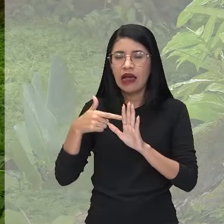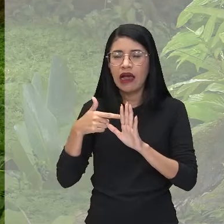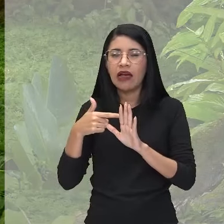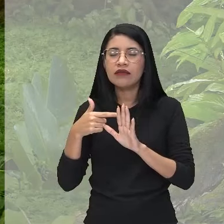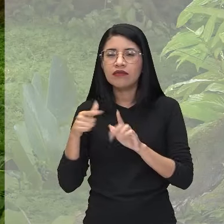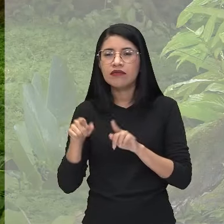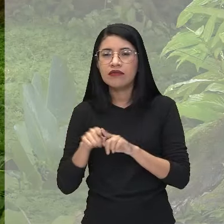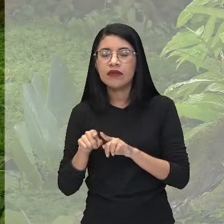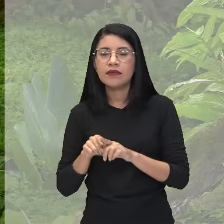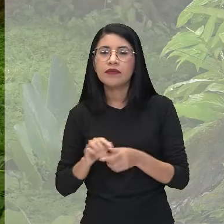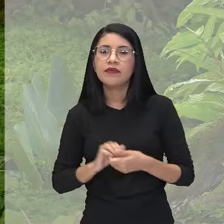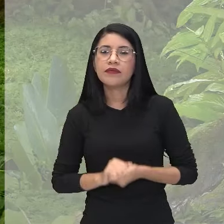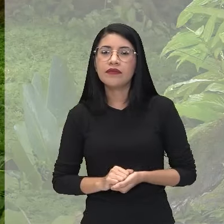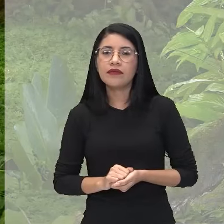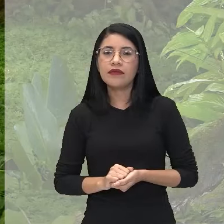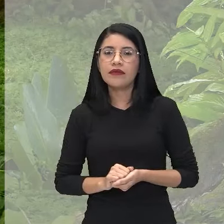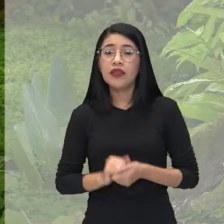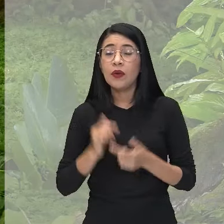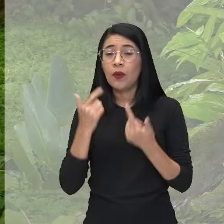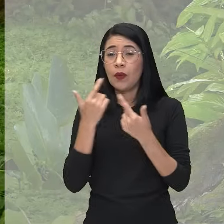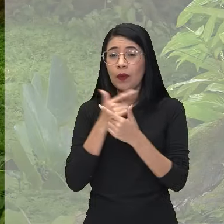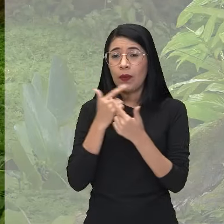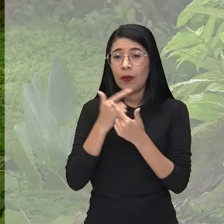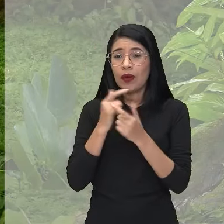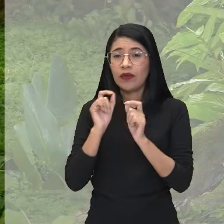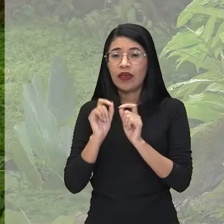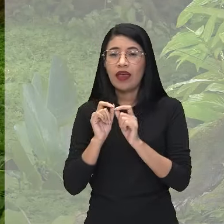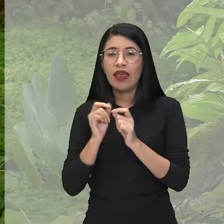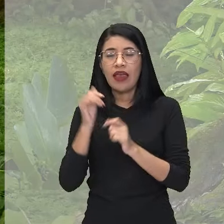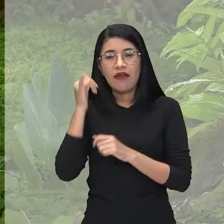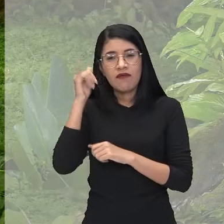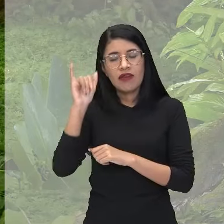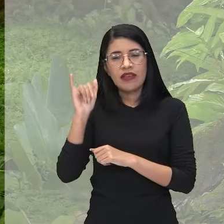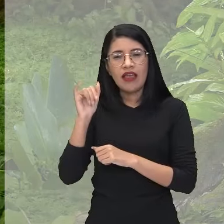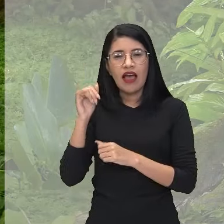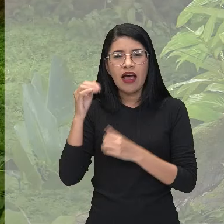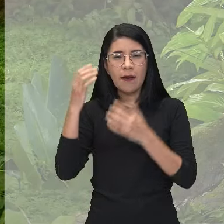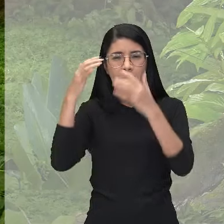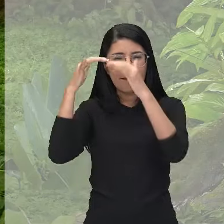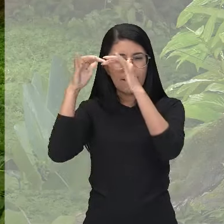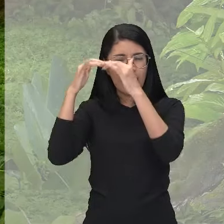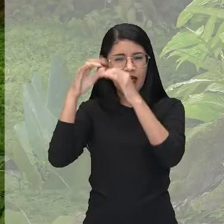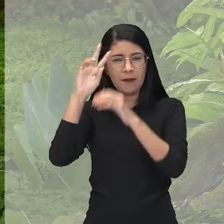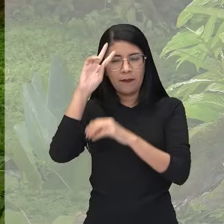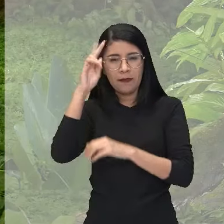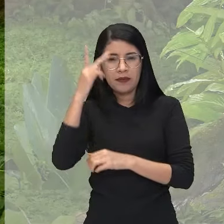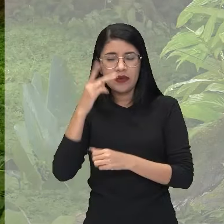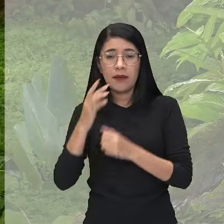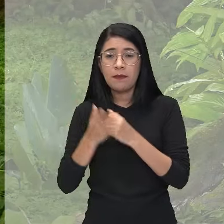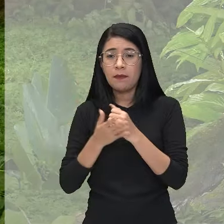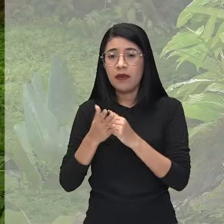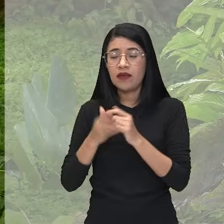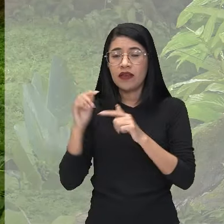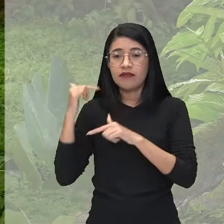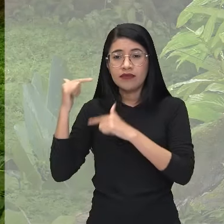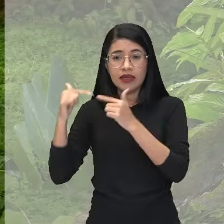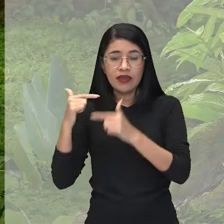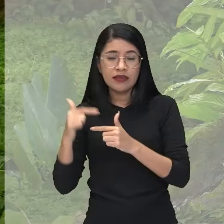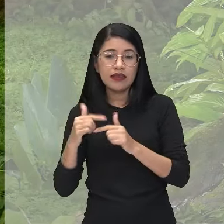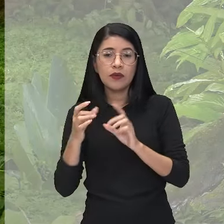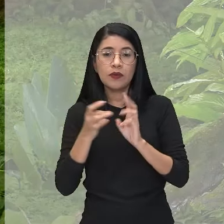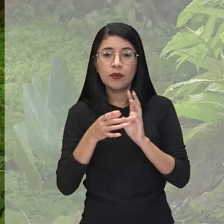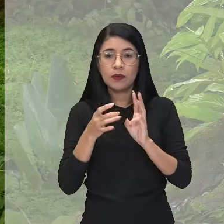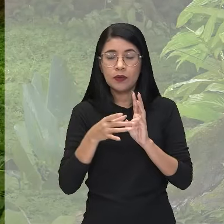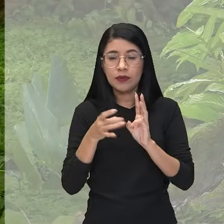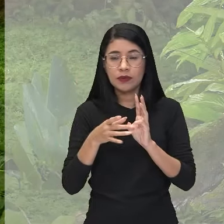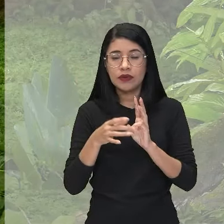o deboche mesmo, o riso como arma contra a alienação. Baseado na tradição dos indígenas tucanos do